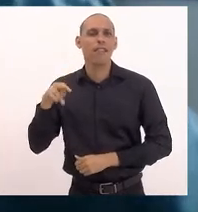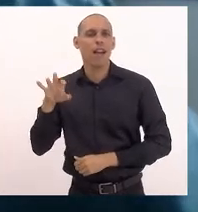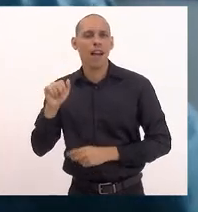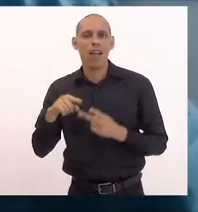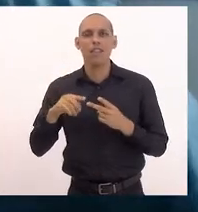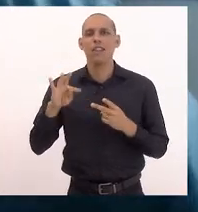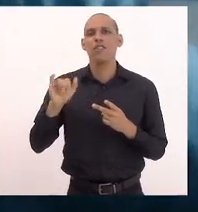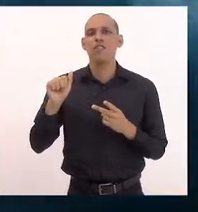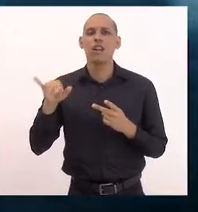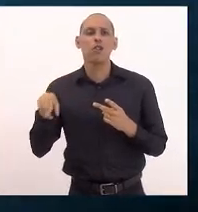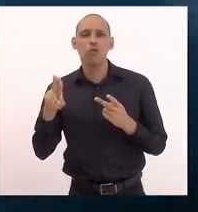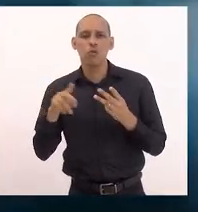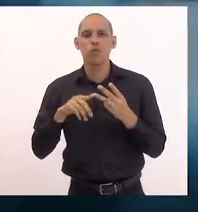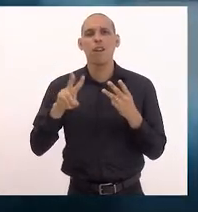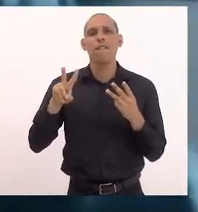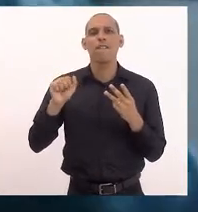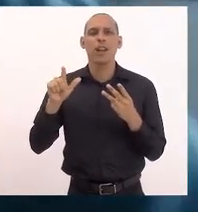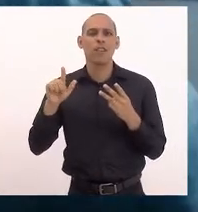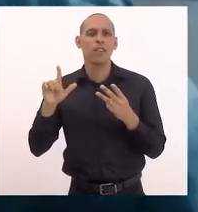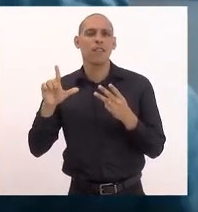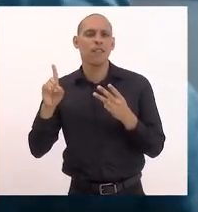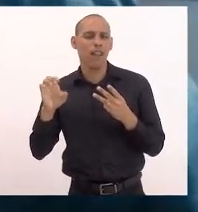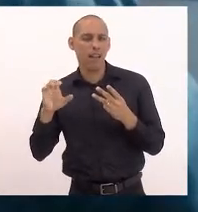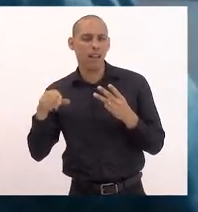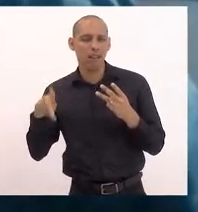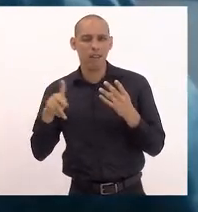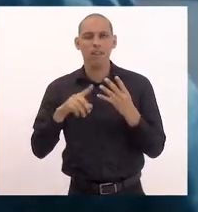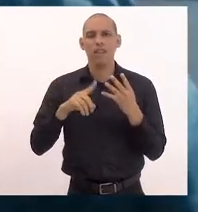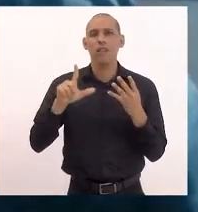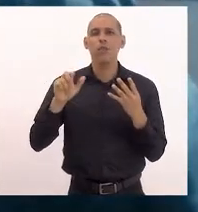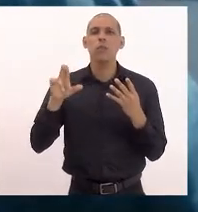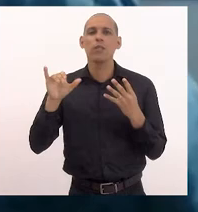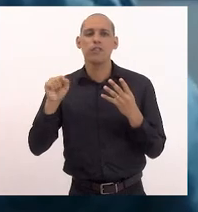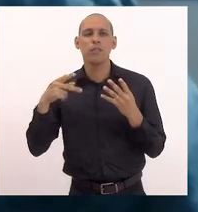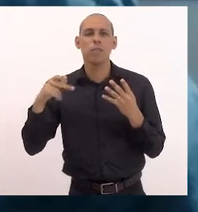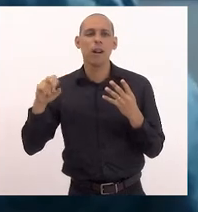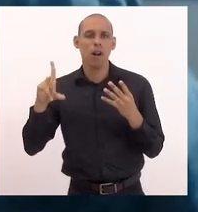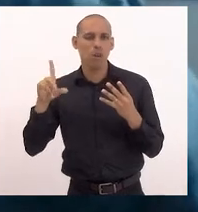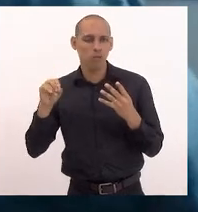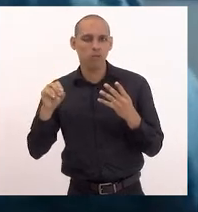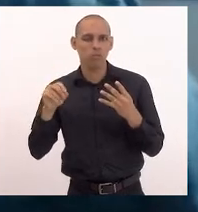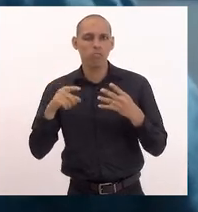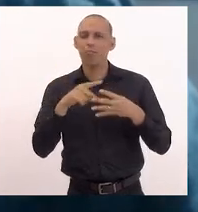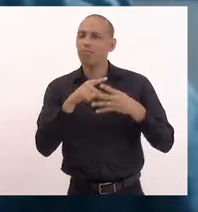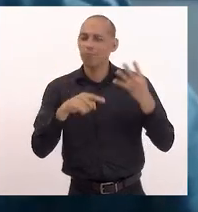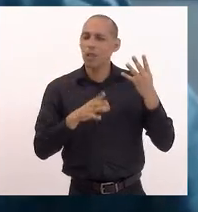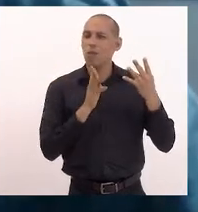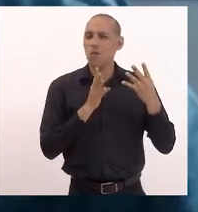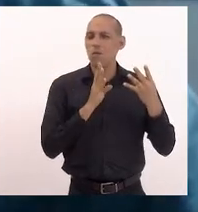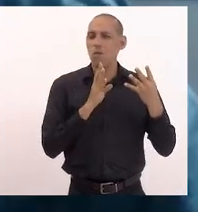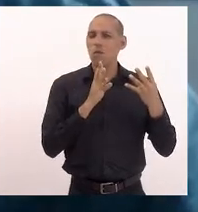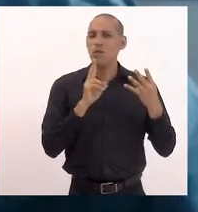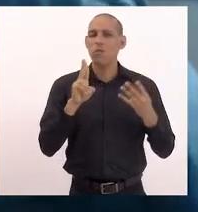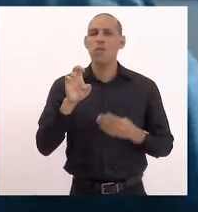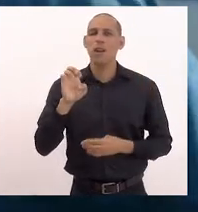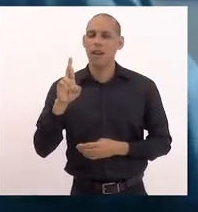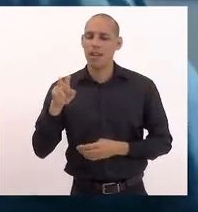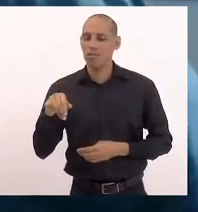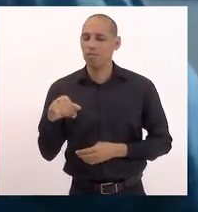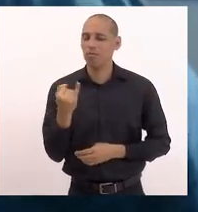Ju, deputado Valdeck, deputado Luiz Paulo, todos conhecem o potencial da UERJ.